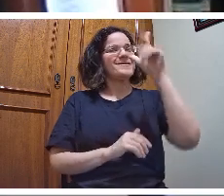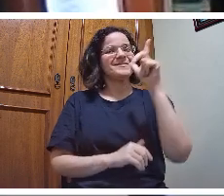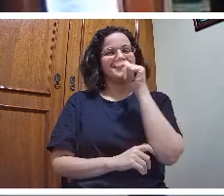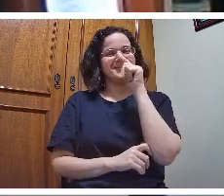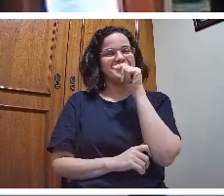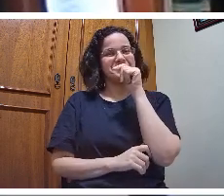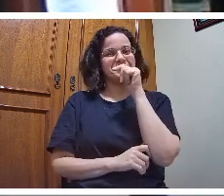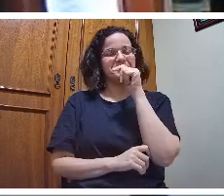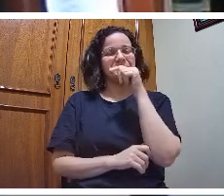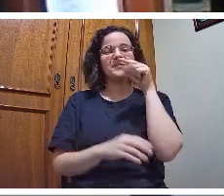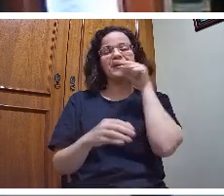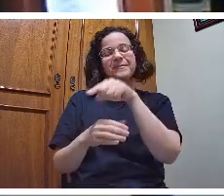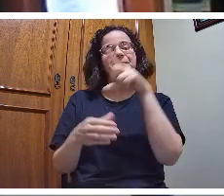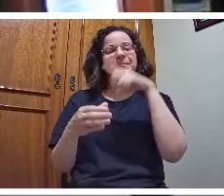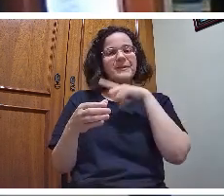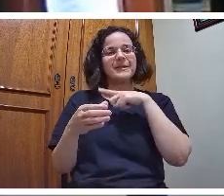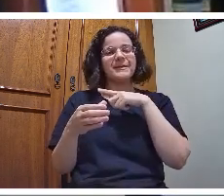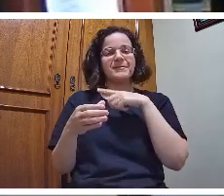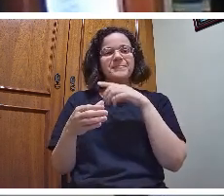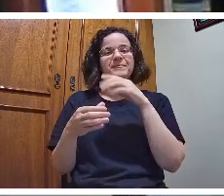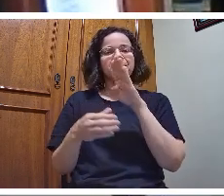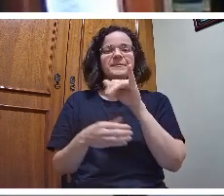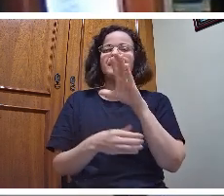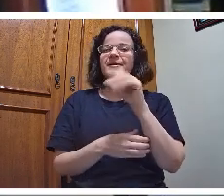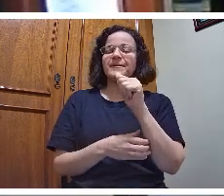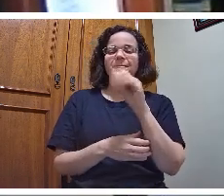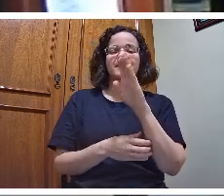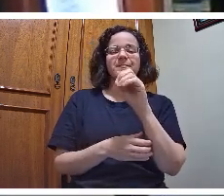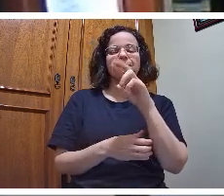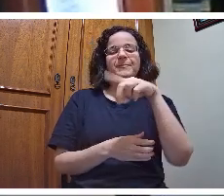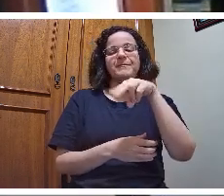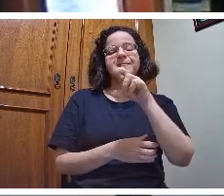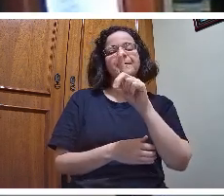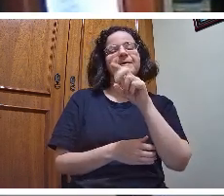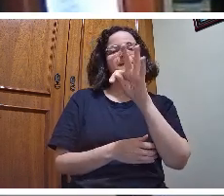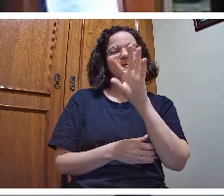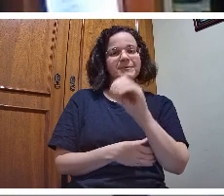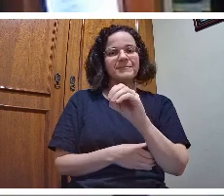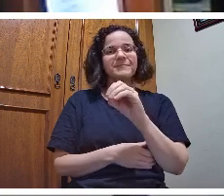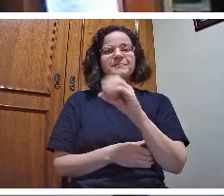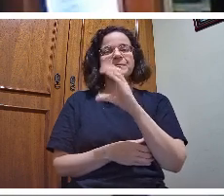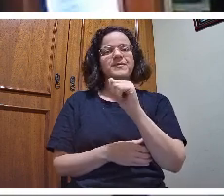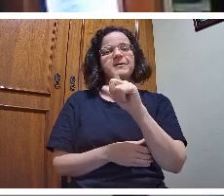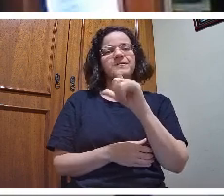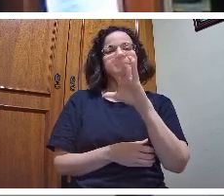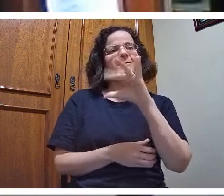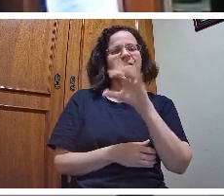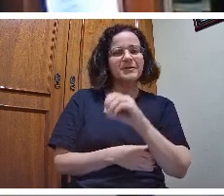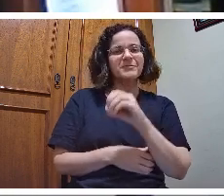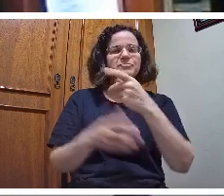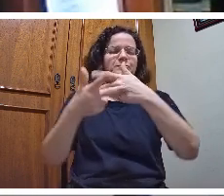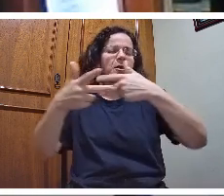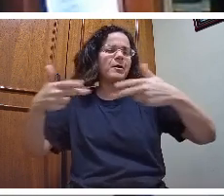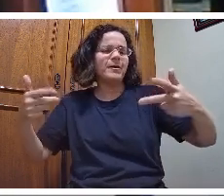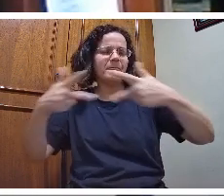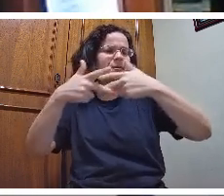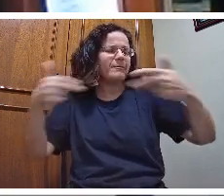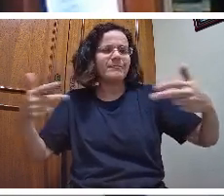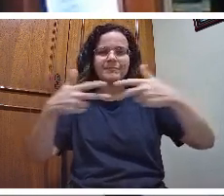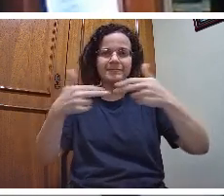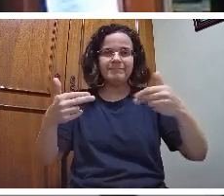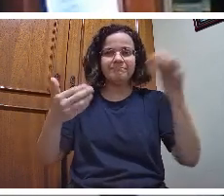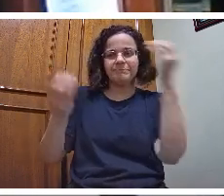bicarbonato, cálcio, magnésio, sódio, estróxio, floreto, brometo. Isso é água.